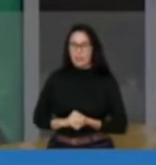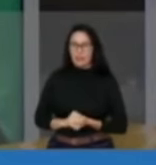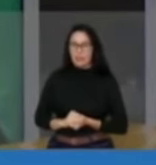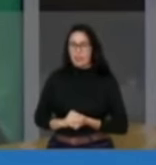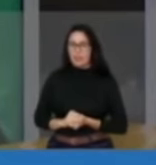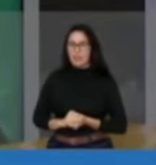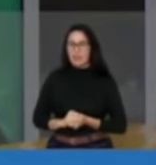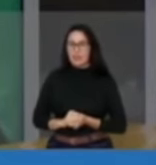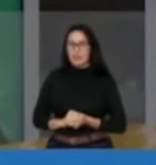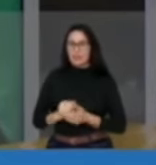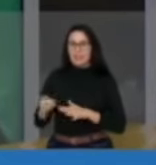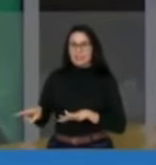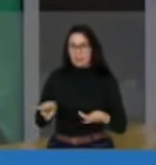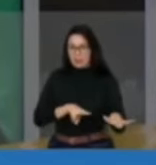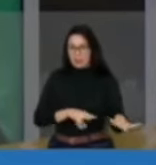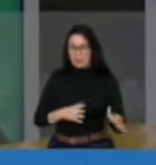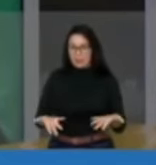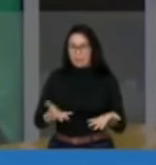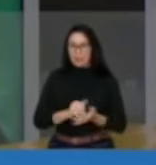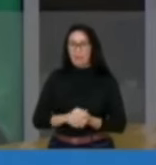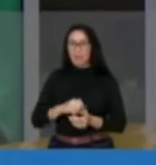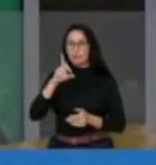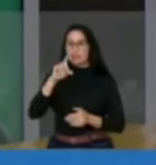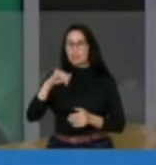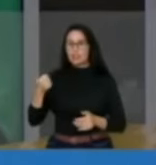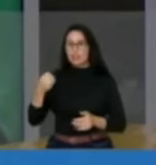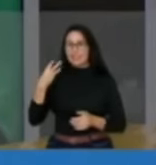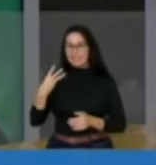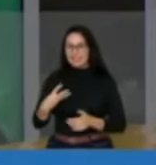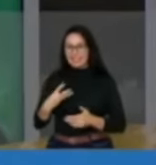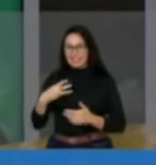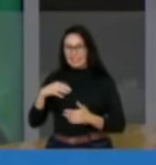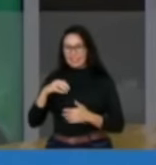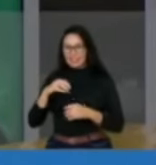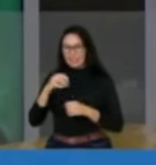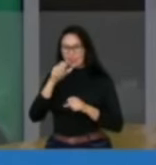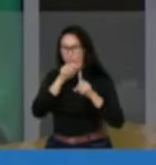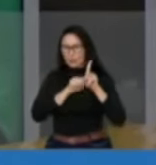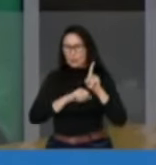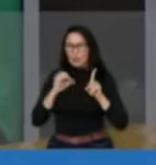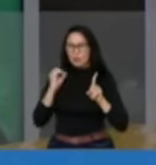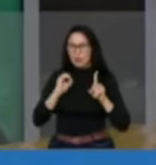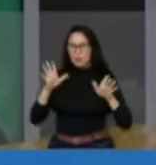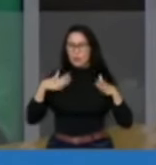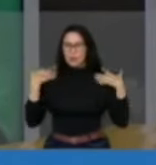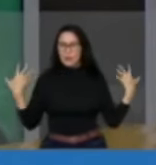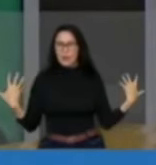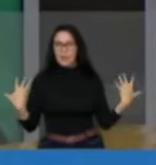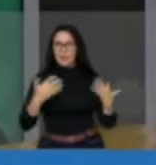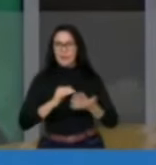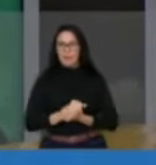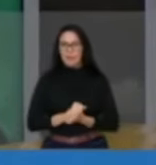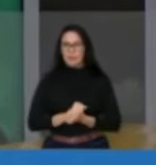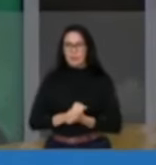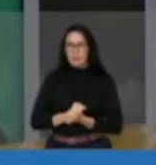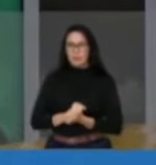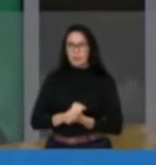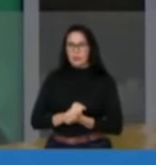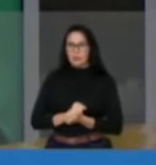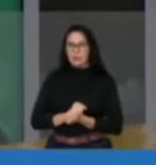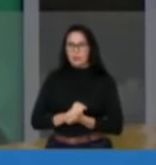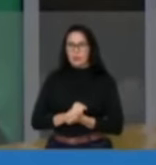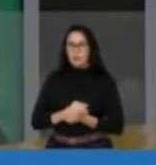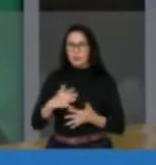passada anterior, dia 13 de outubro, fui surpreendido pelos meus